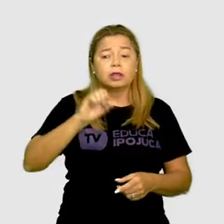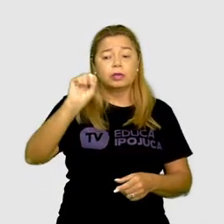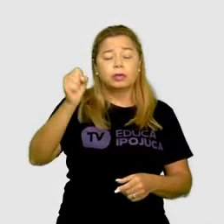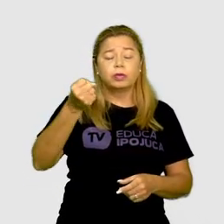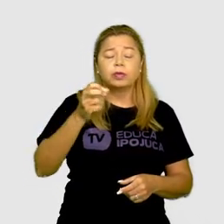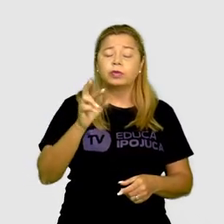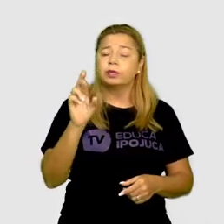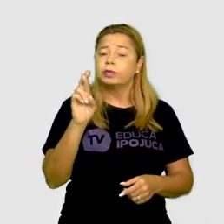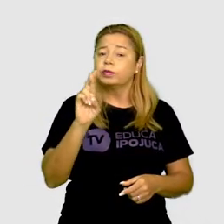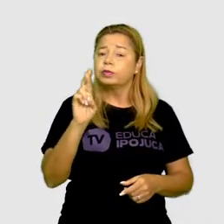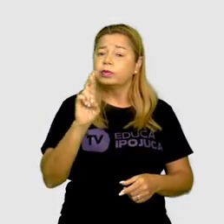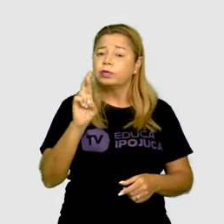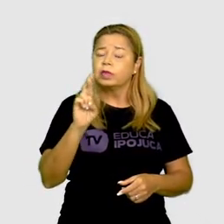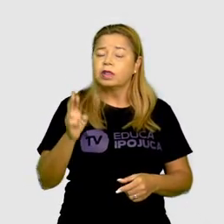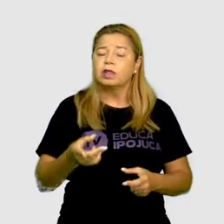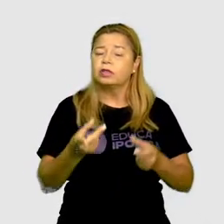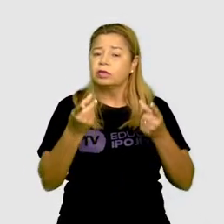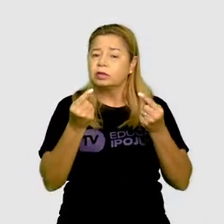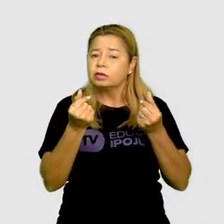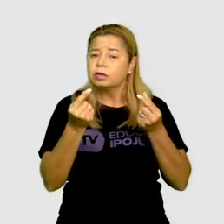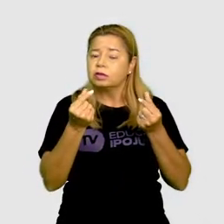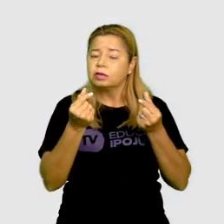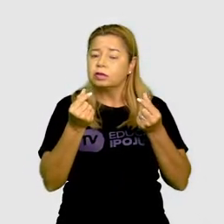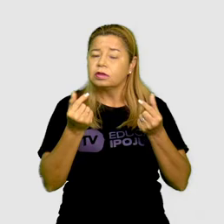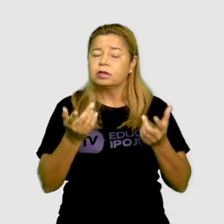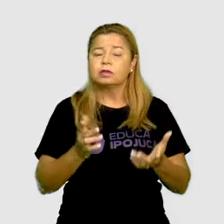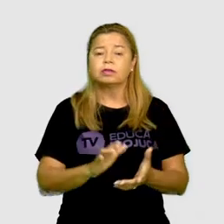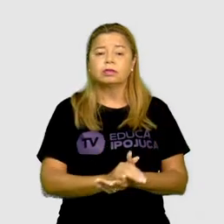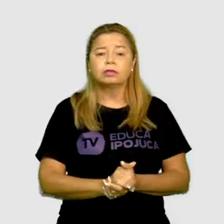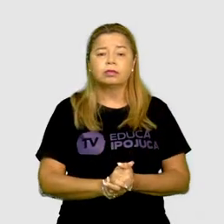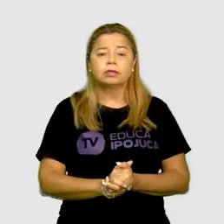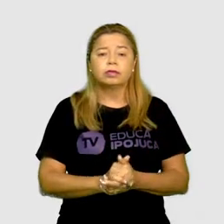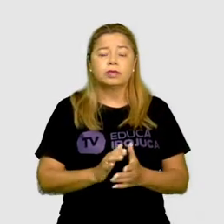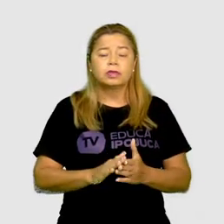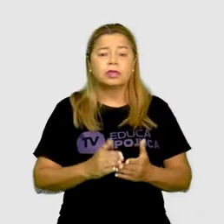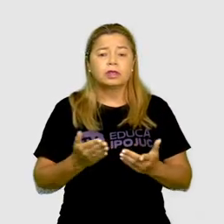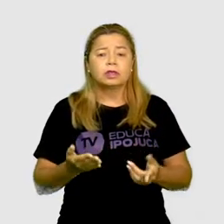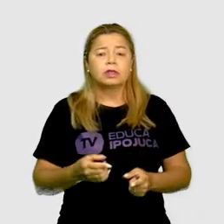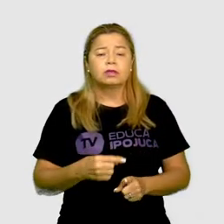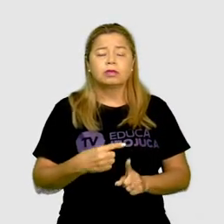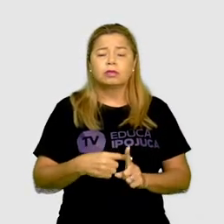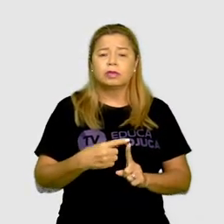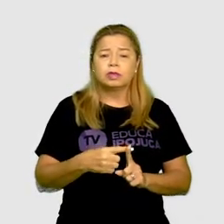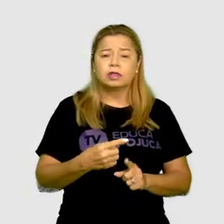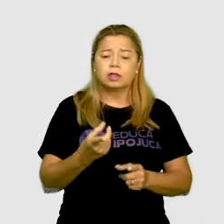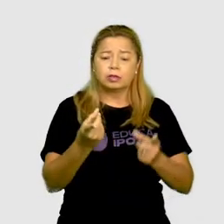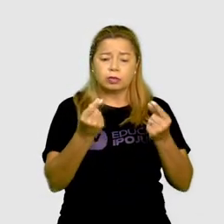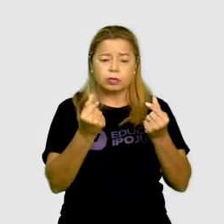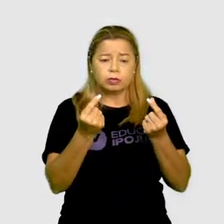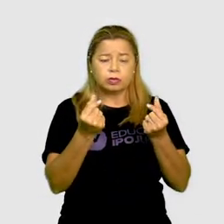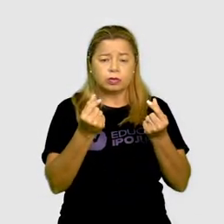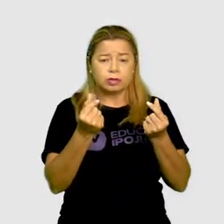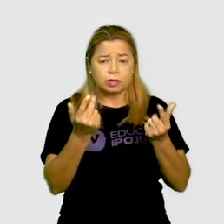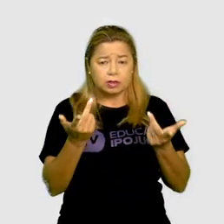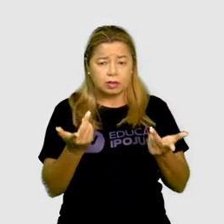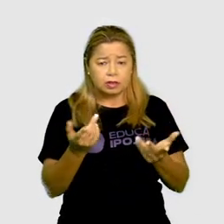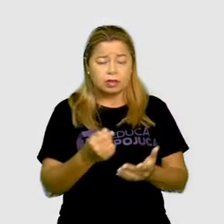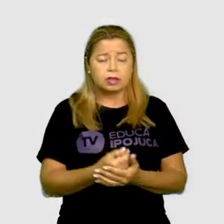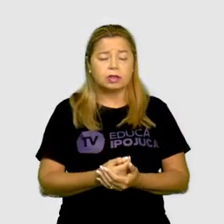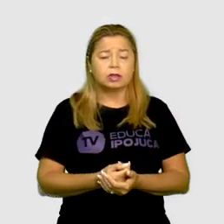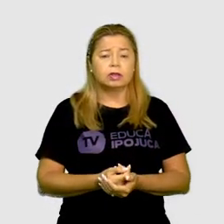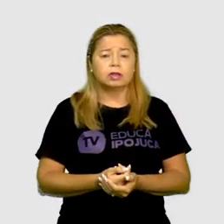monetária, ou seja, de dinheiro. A unidade monetária vai variar de acordo com o lugar que você esteja